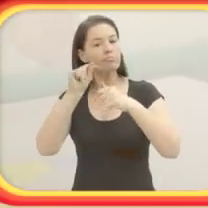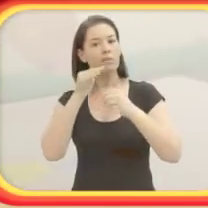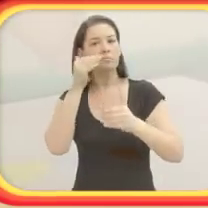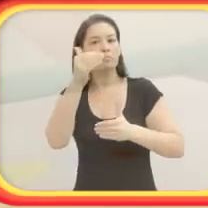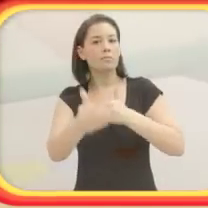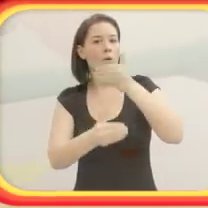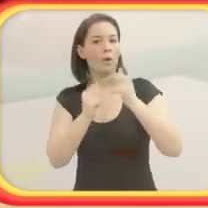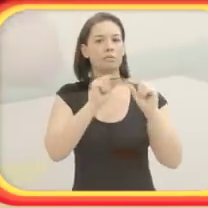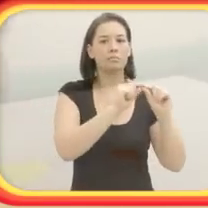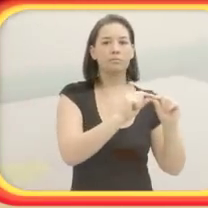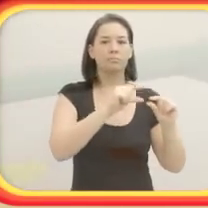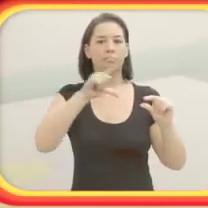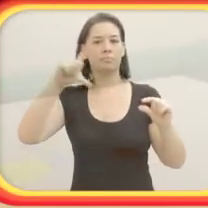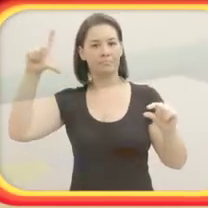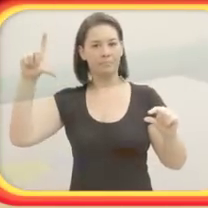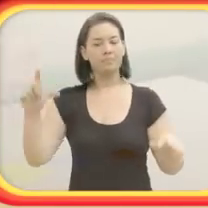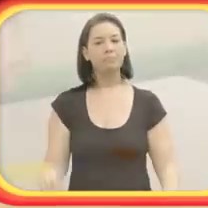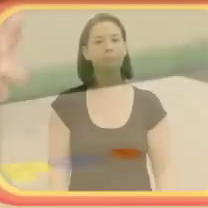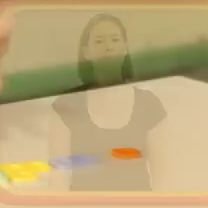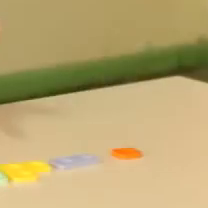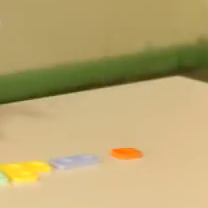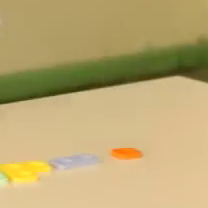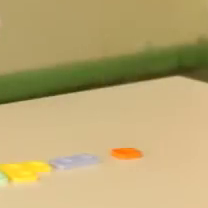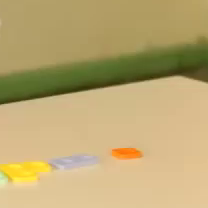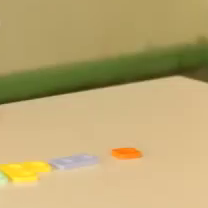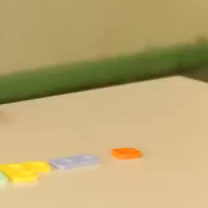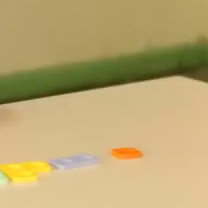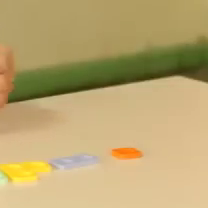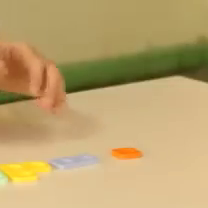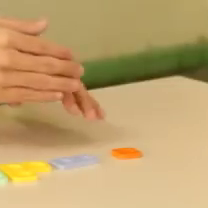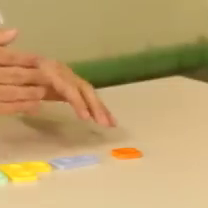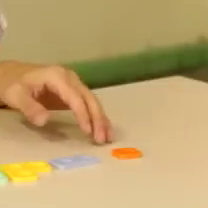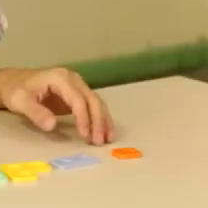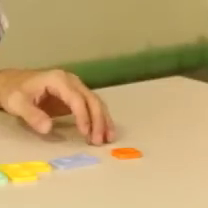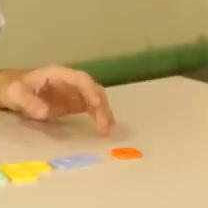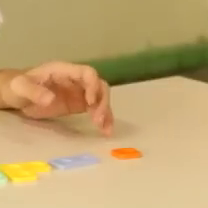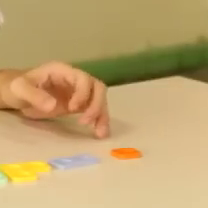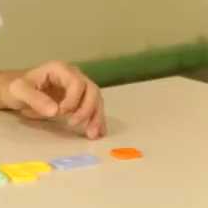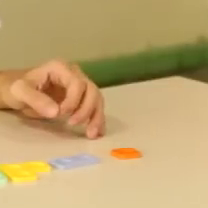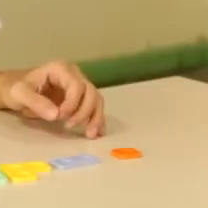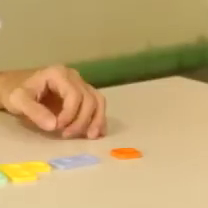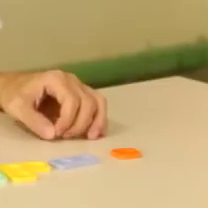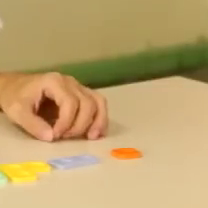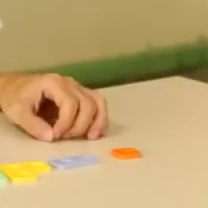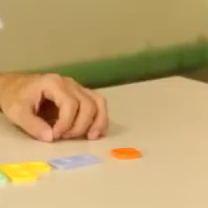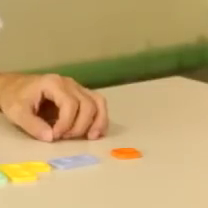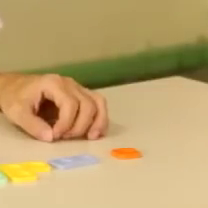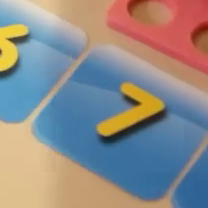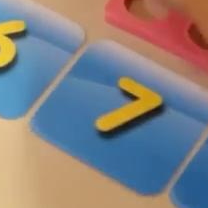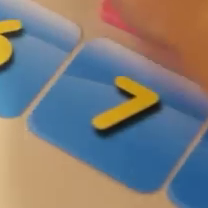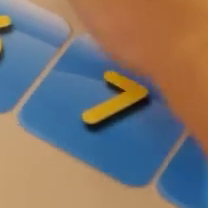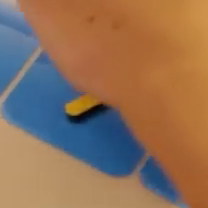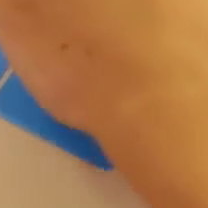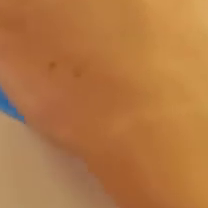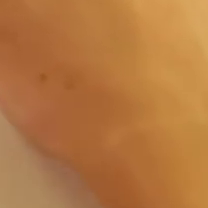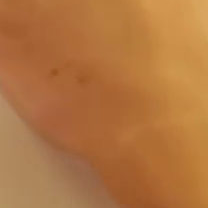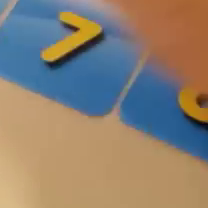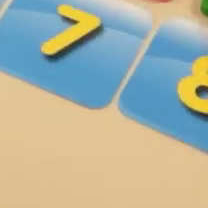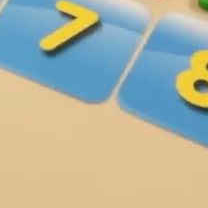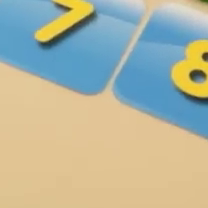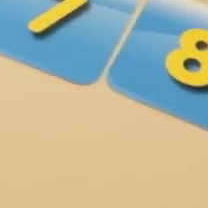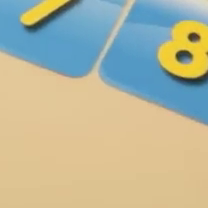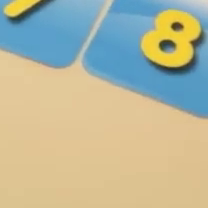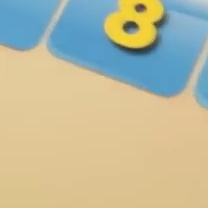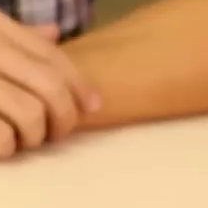cresce, depois decresce, depois... Então, existe uma lógica. A lógica é de ter uma sequência crescente. Léo coloca